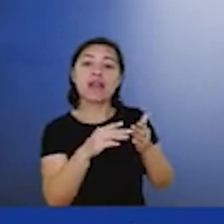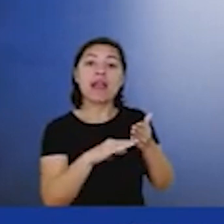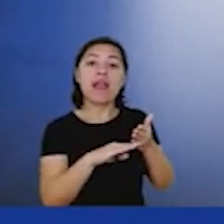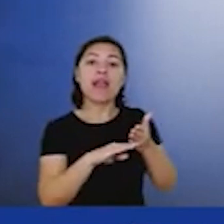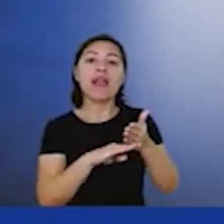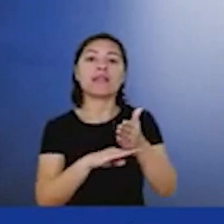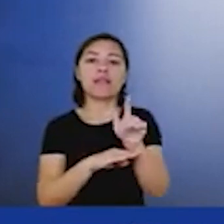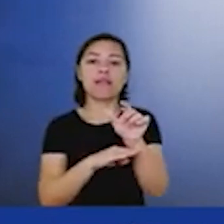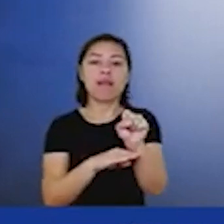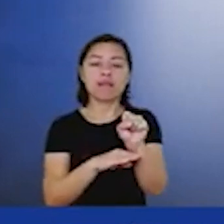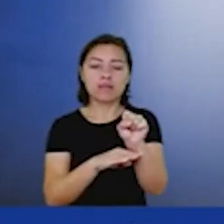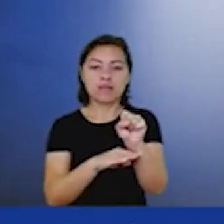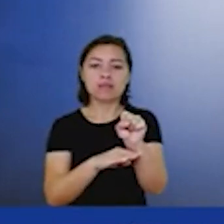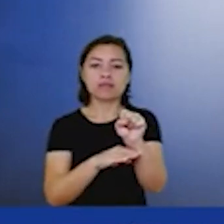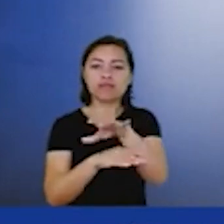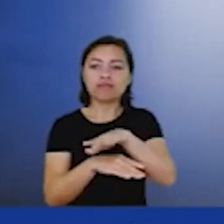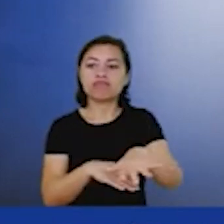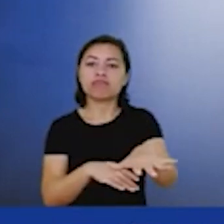sistema com